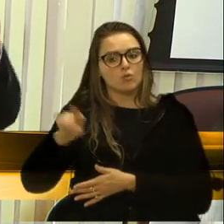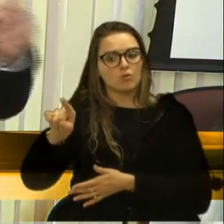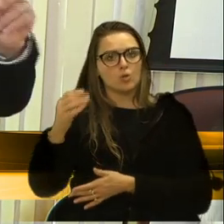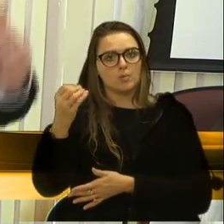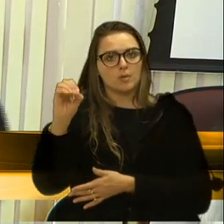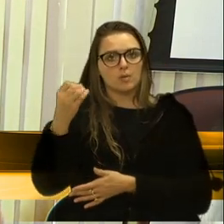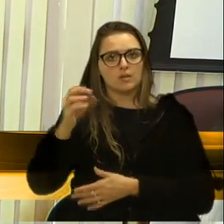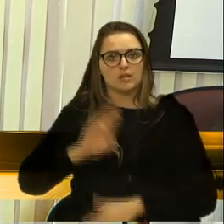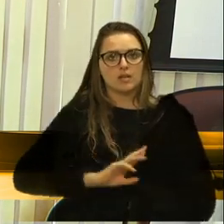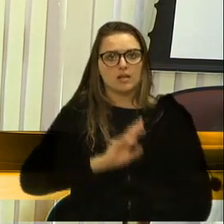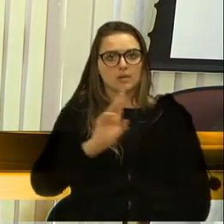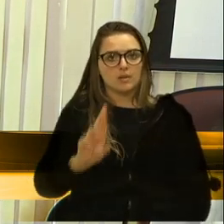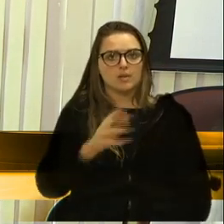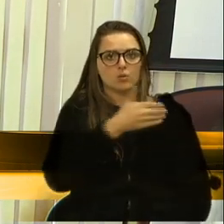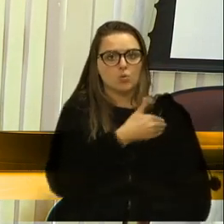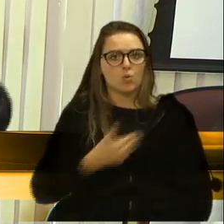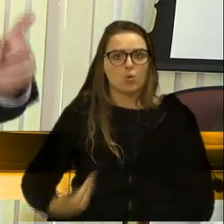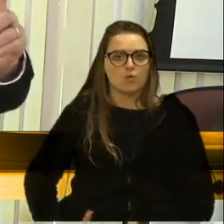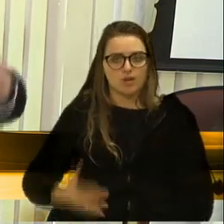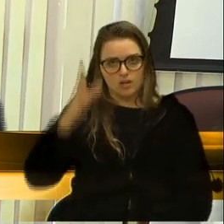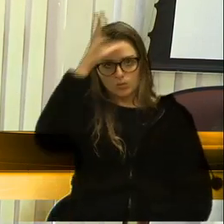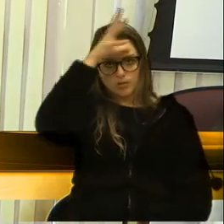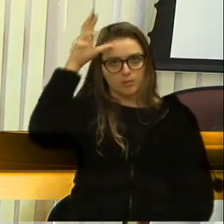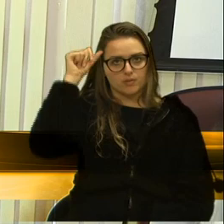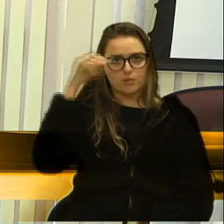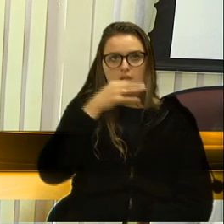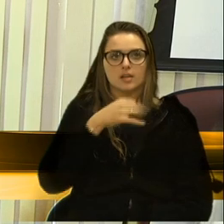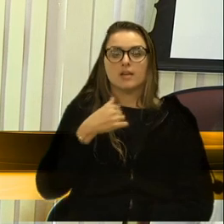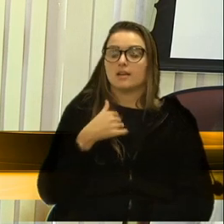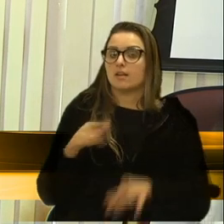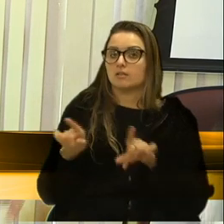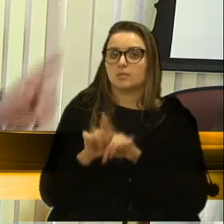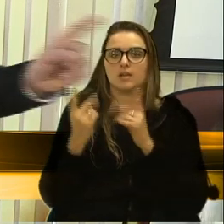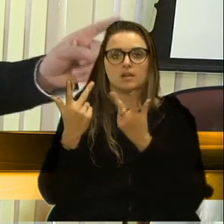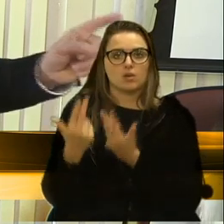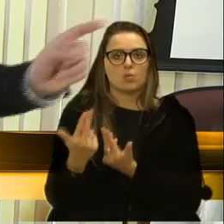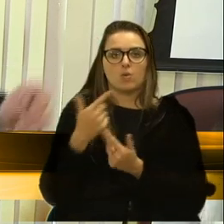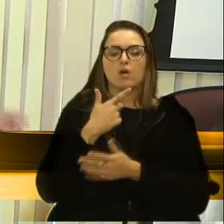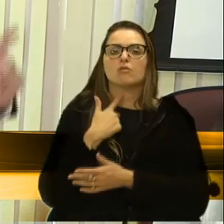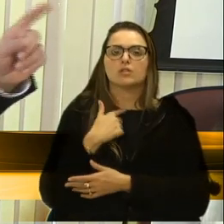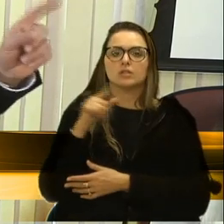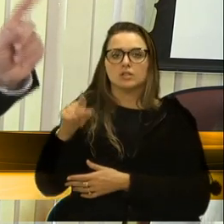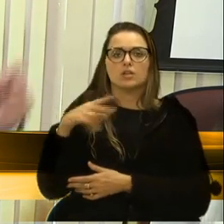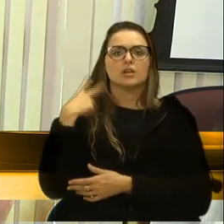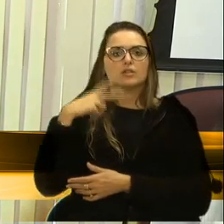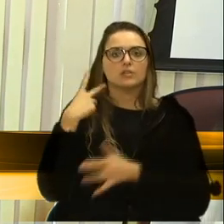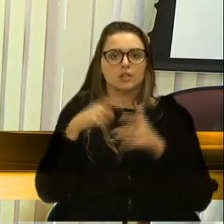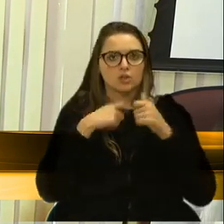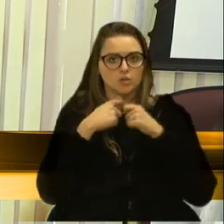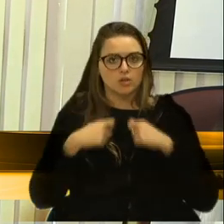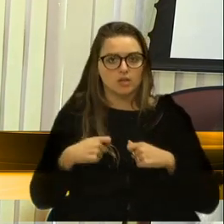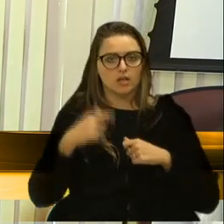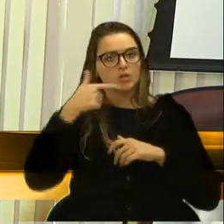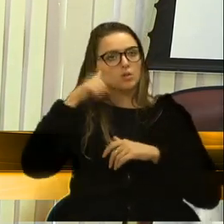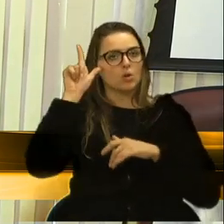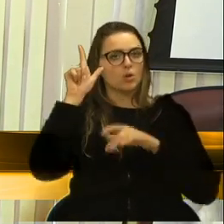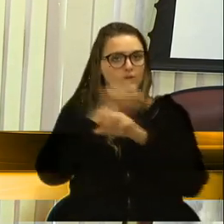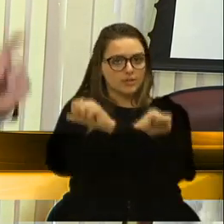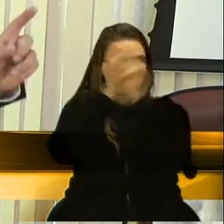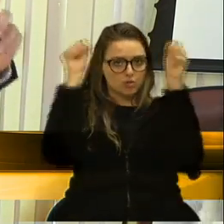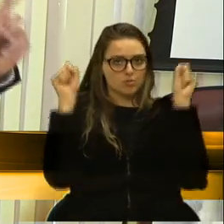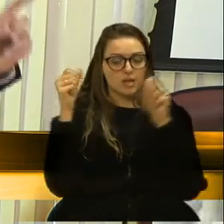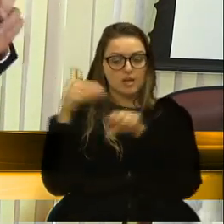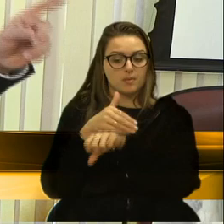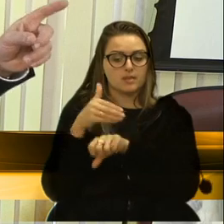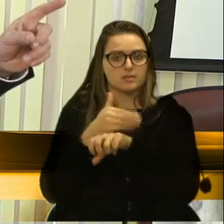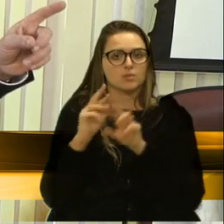representando o governo municipal, também foi co-instituído. O vereador Ricardo estava lá ontem de manhã na reunião e